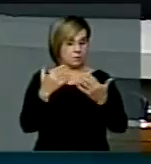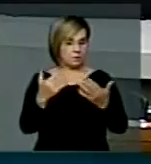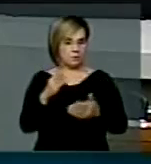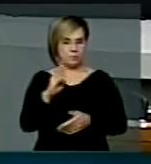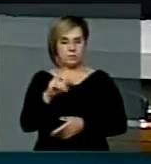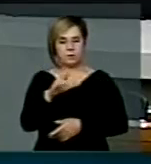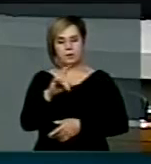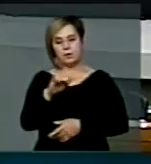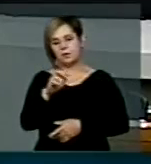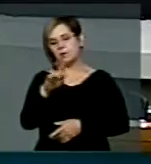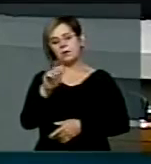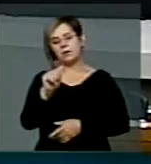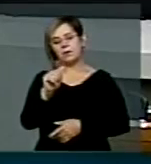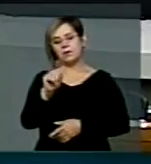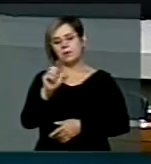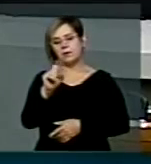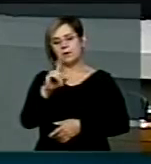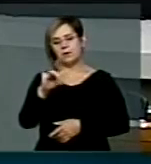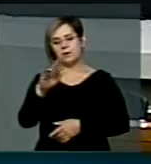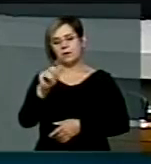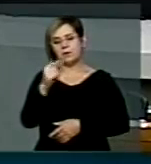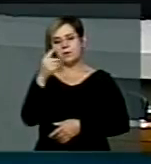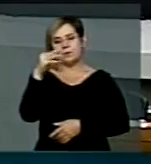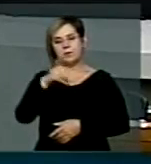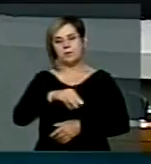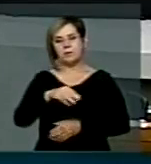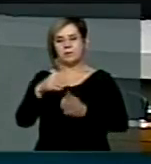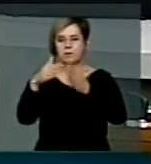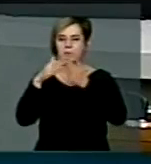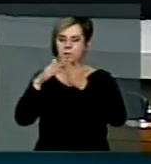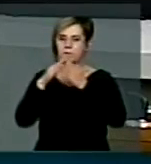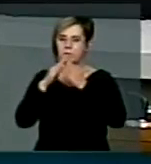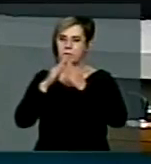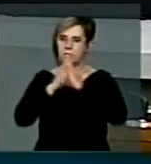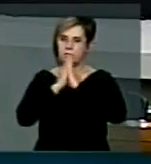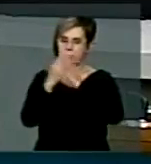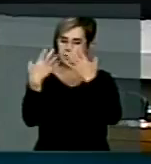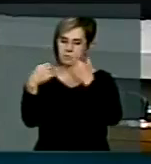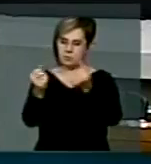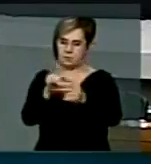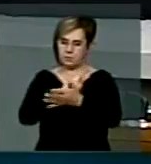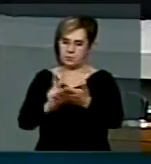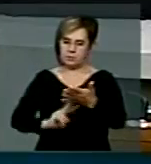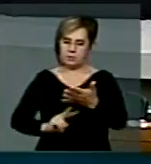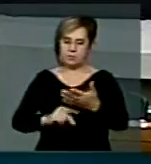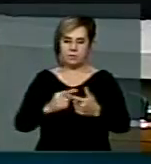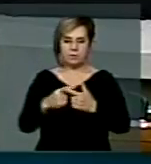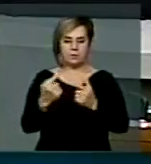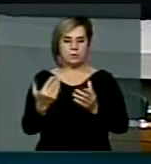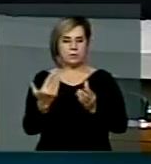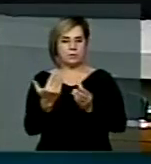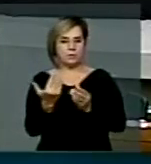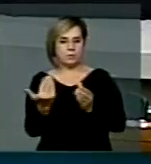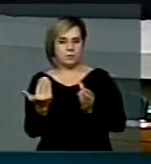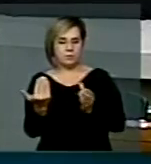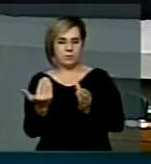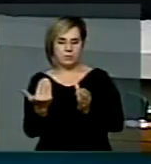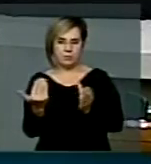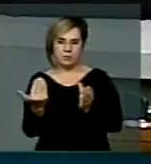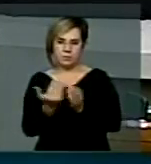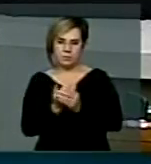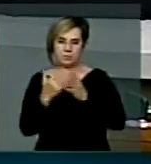Senhor presidente, eu gostaria de dar como lida e pedir registro, porque o processo de pacificação nas